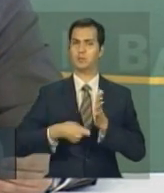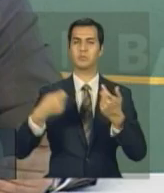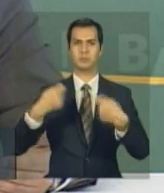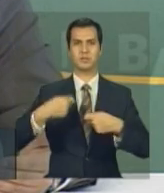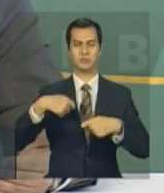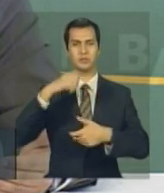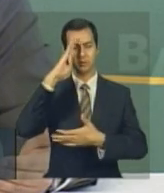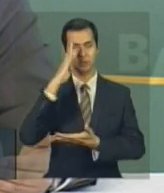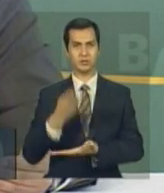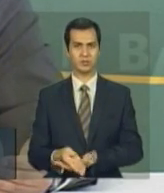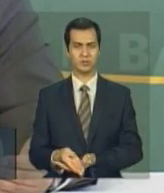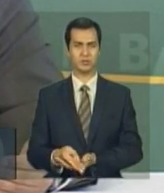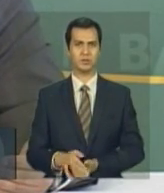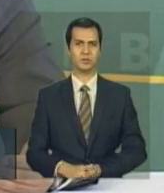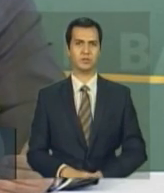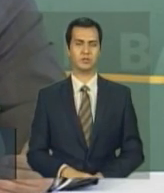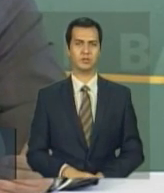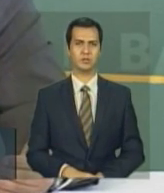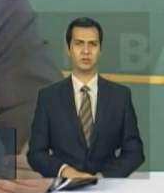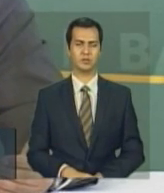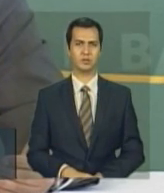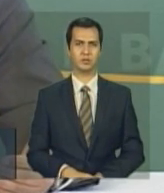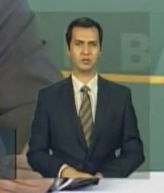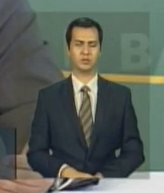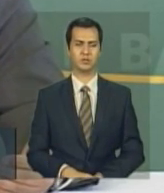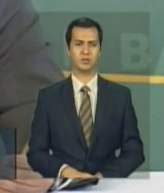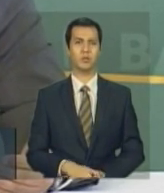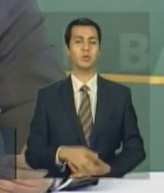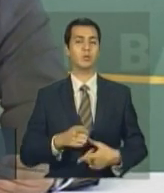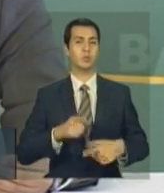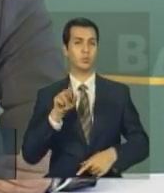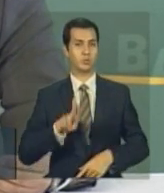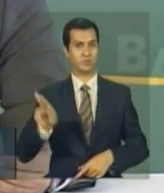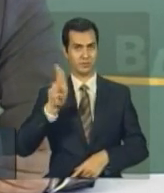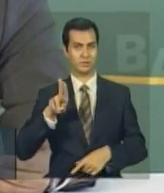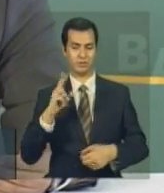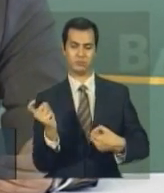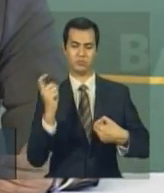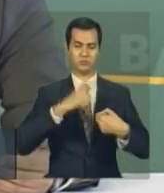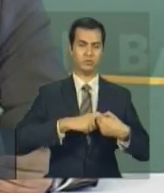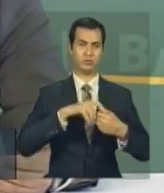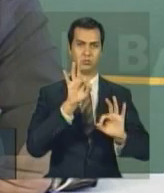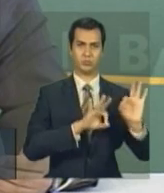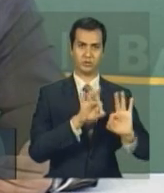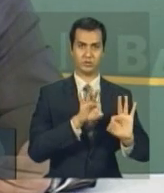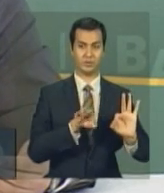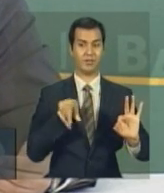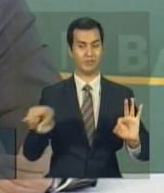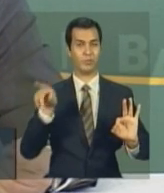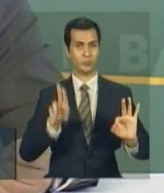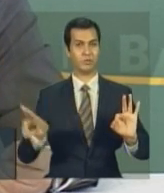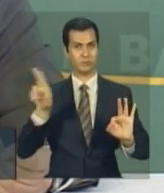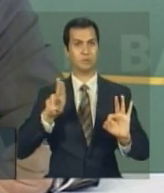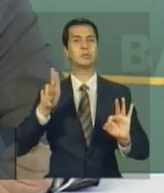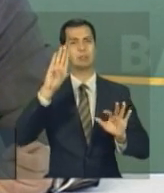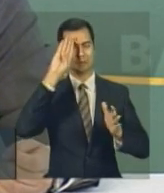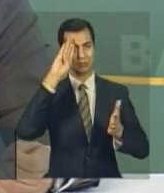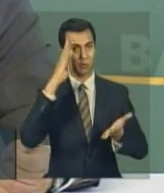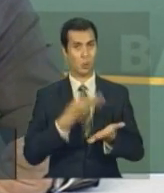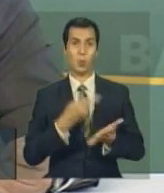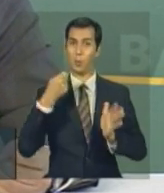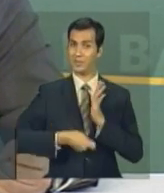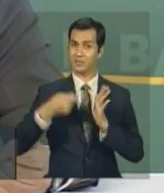a universidade, ao aderir ao programa, ela se obriga a reconhecer as atividades